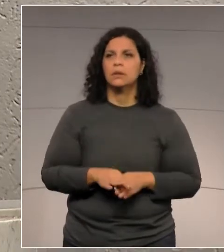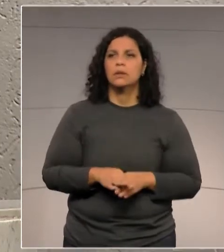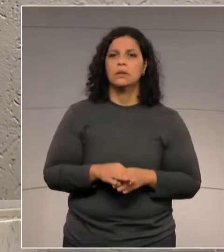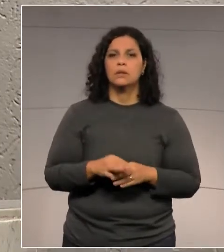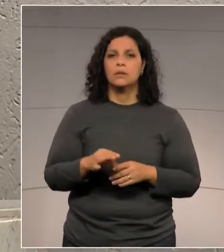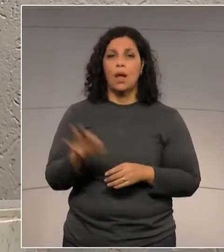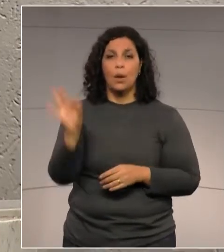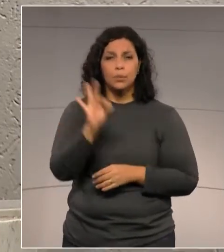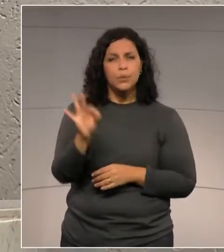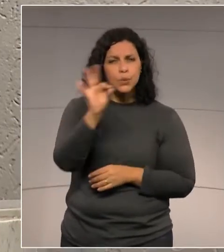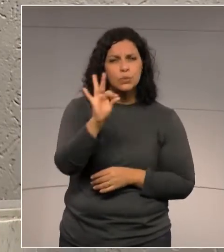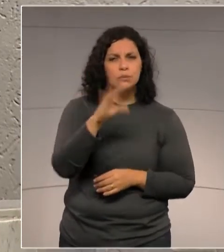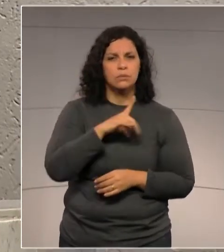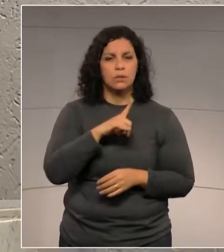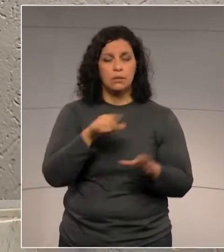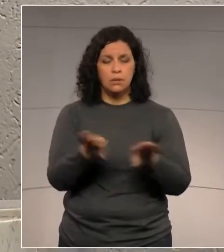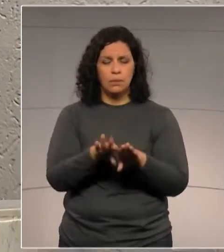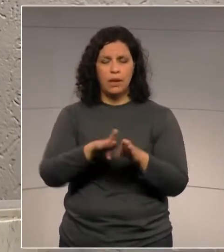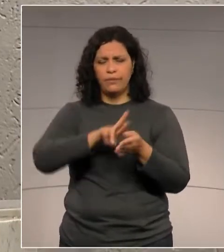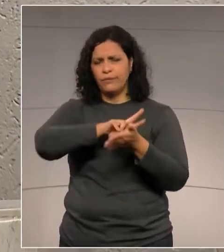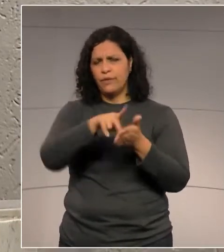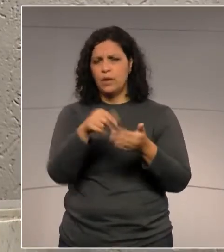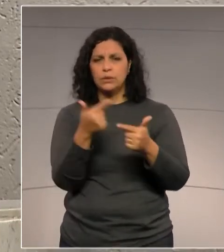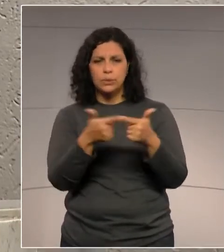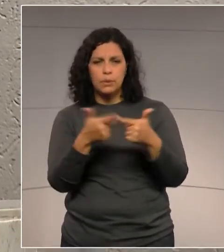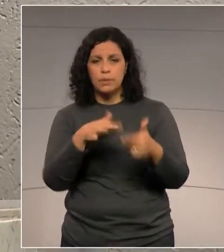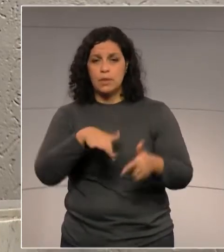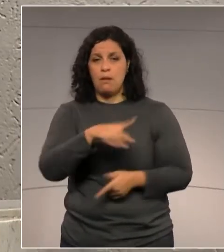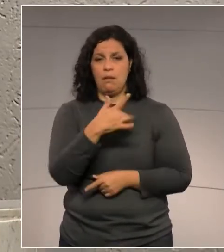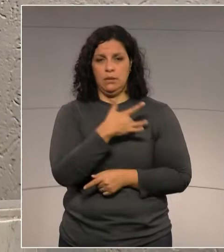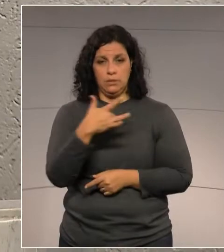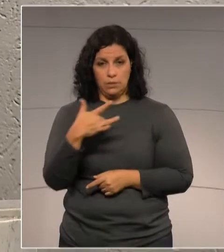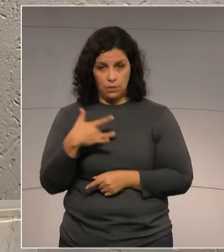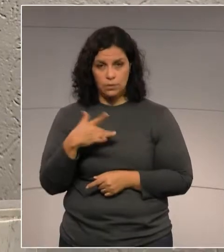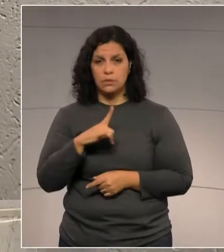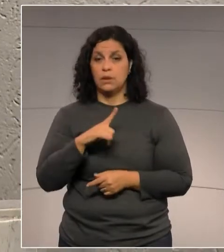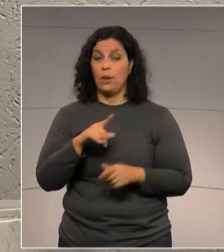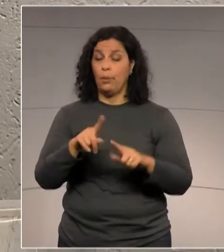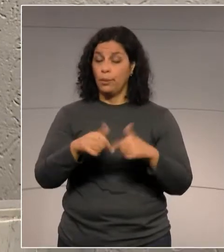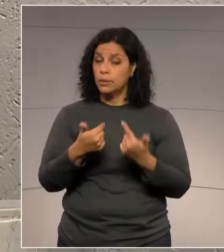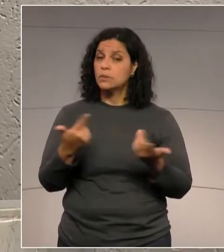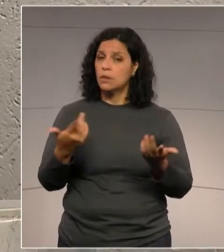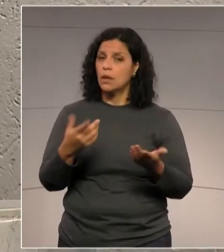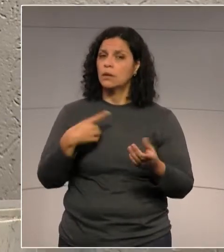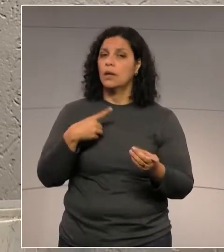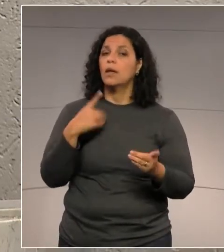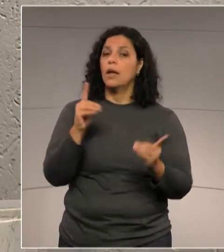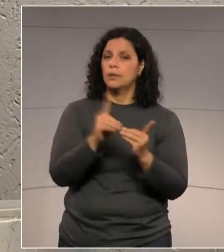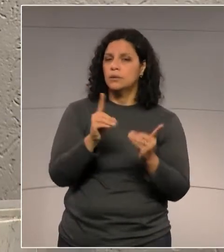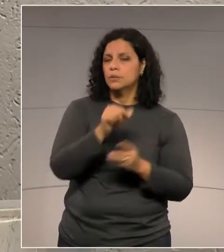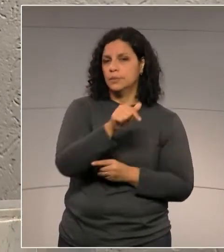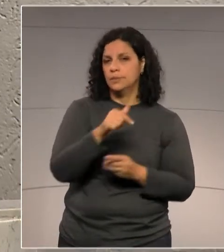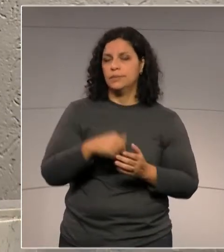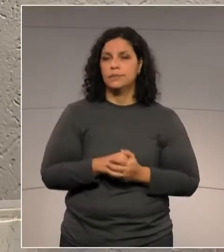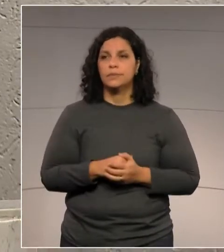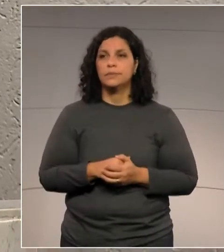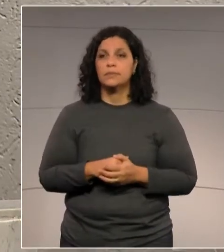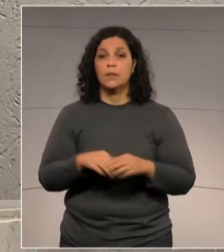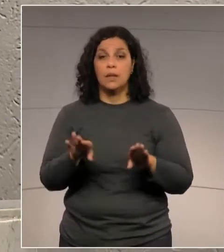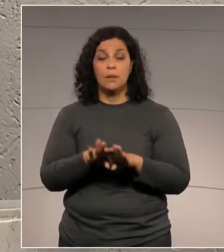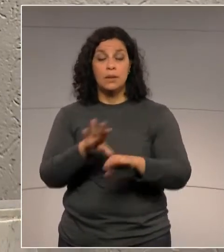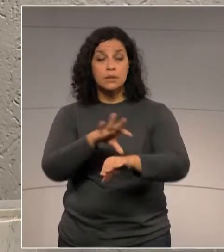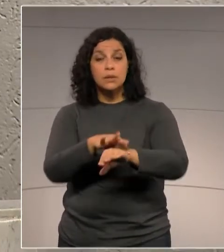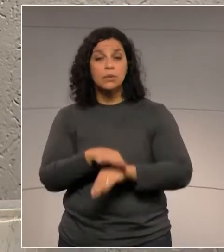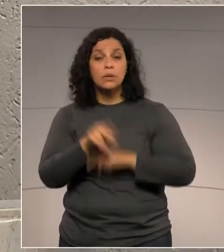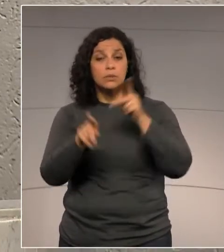mosquitos e outros problemas na área de saúde que têm sido tratados. Além de a questão da